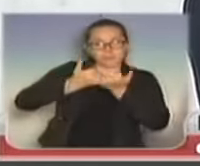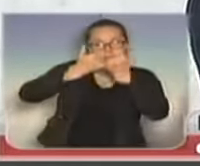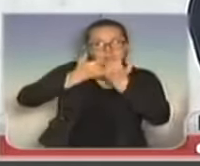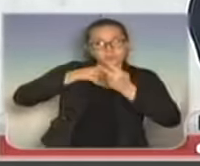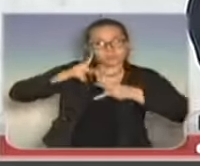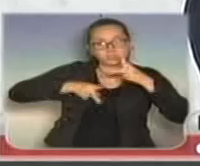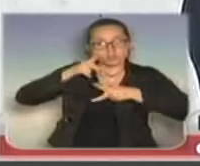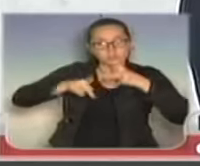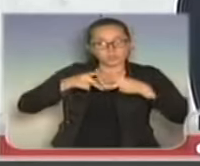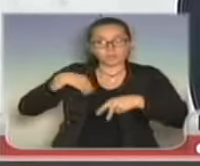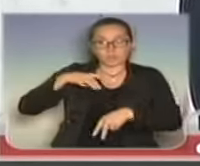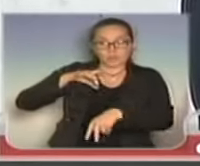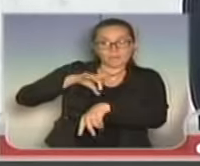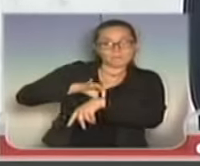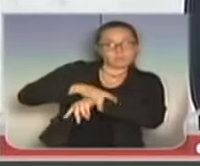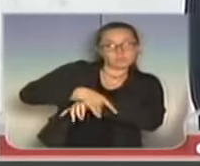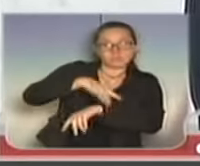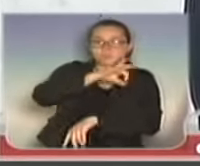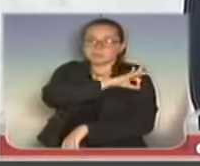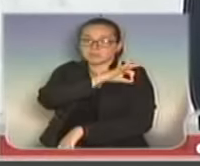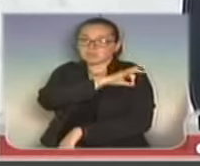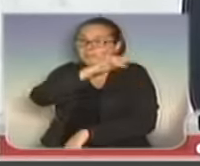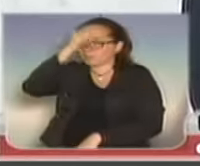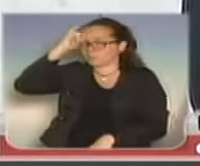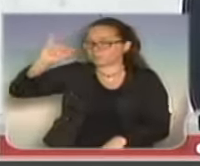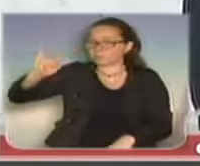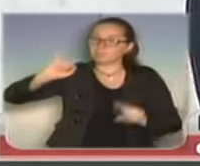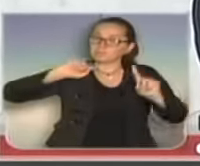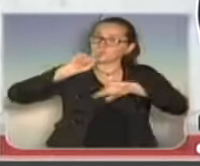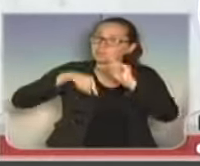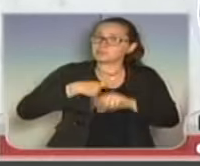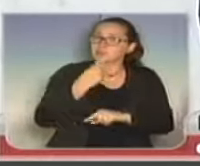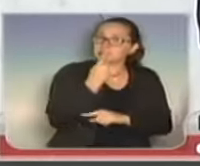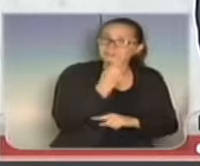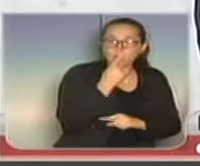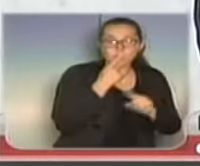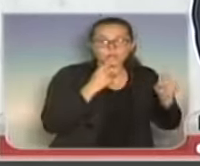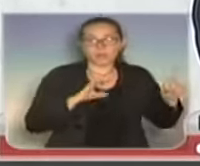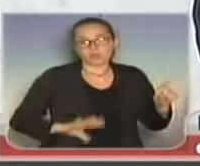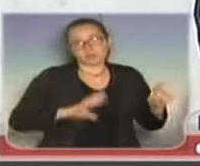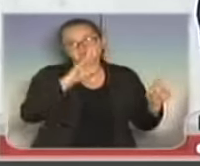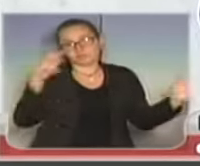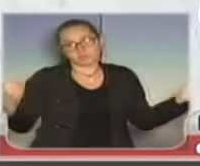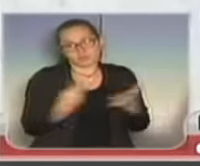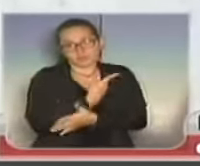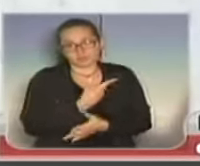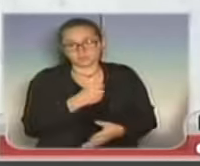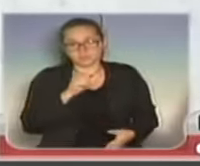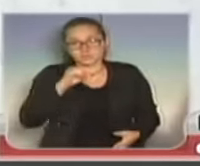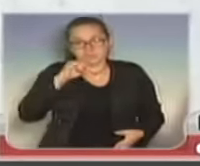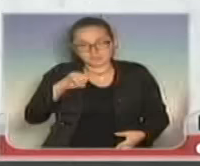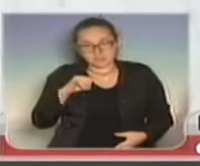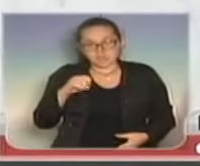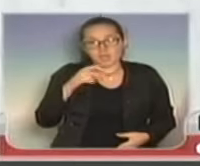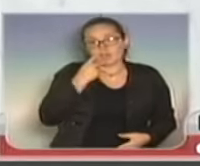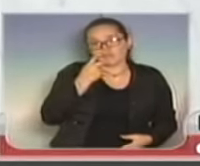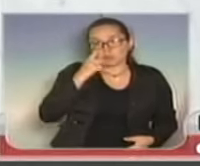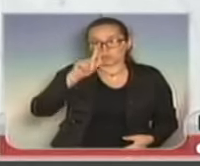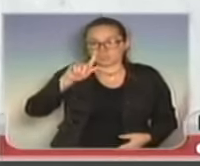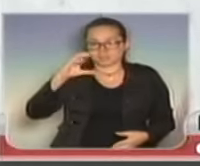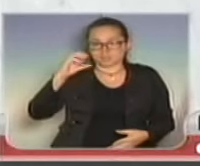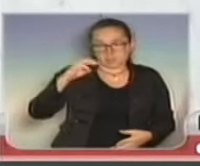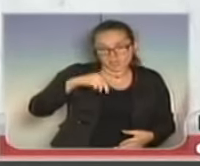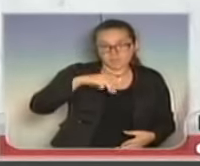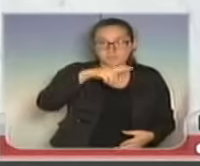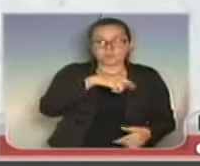e policiamento preventivo. Ele diz. Depois ele diz que a ocorrência foi totalmente equivocada. Veja bem, se ele diz que a função da GCM é cuidar